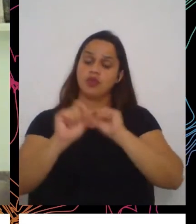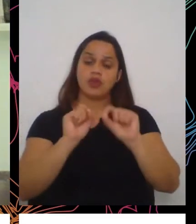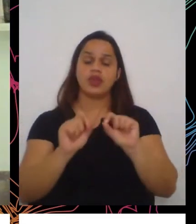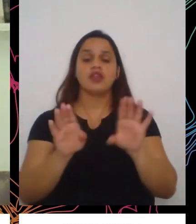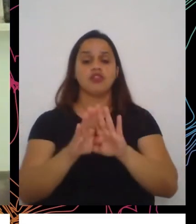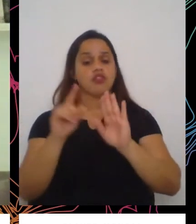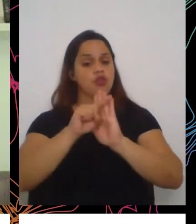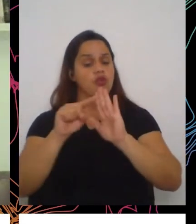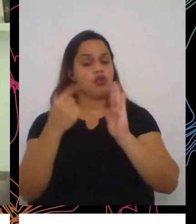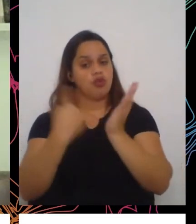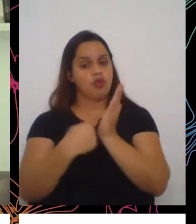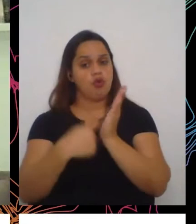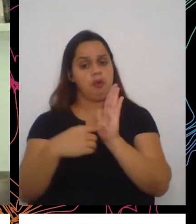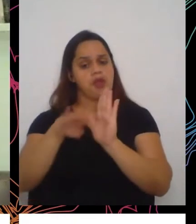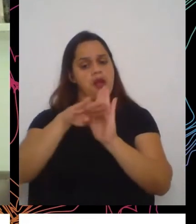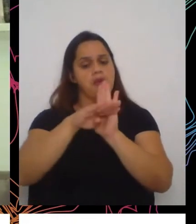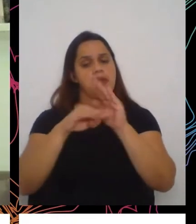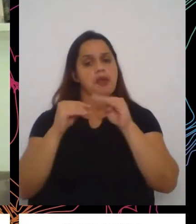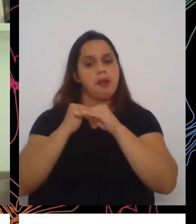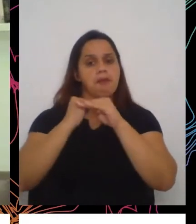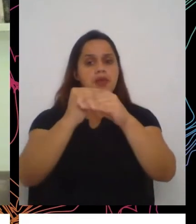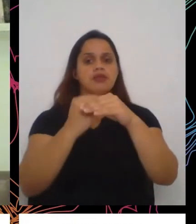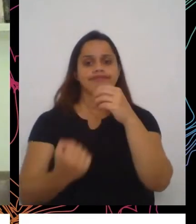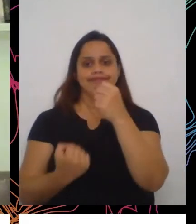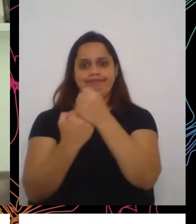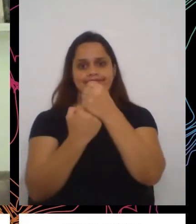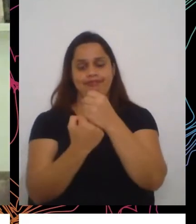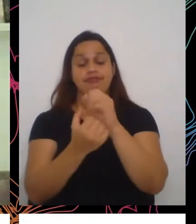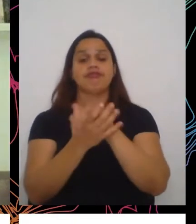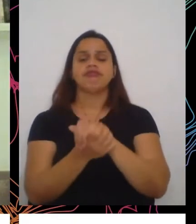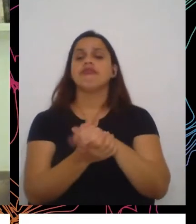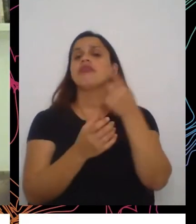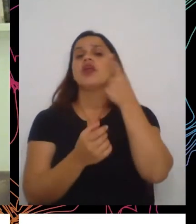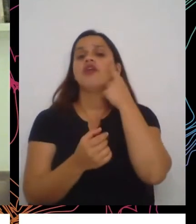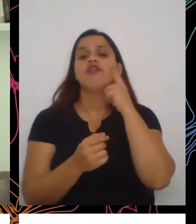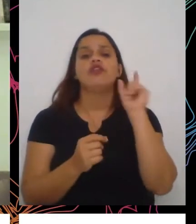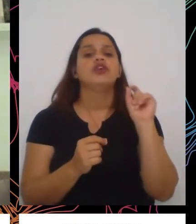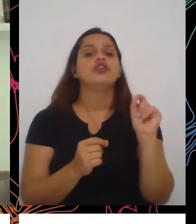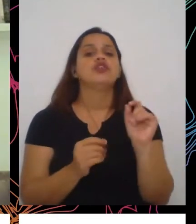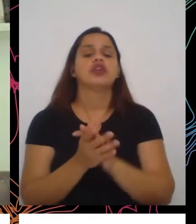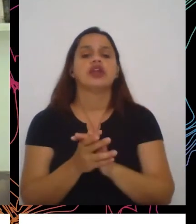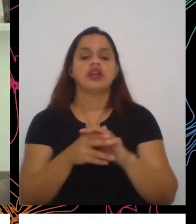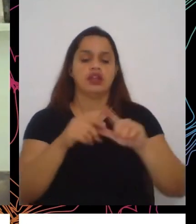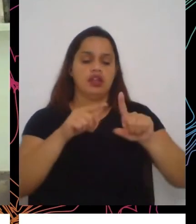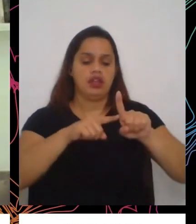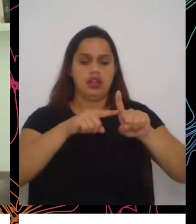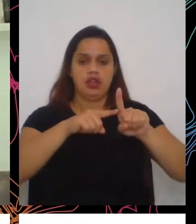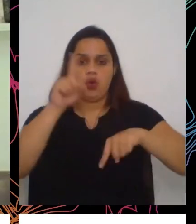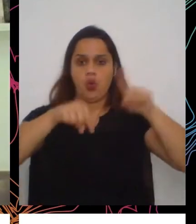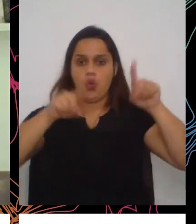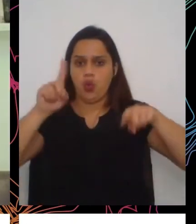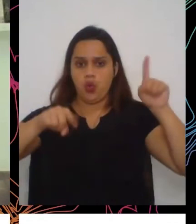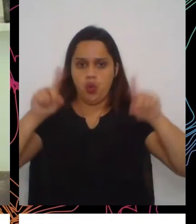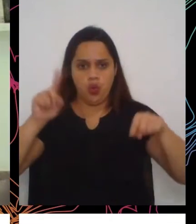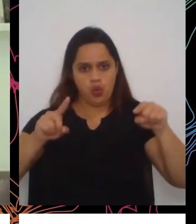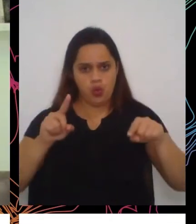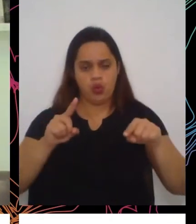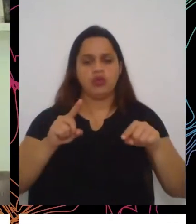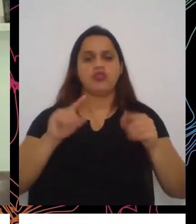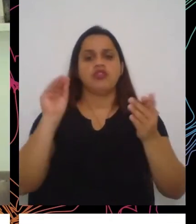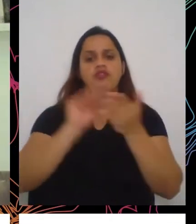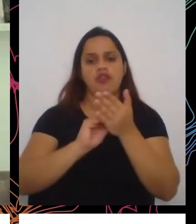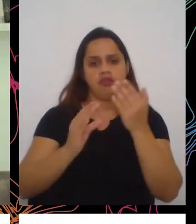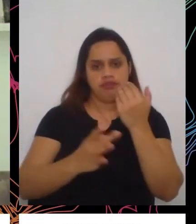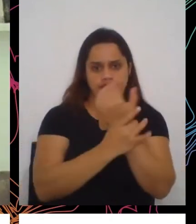apoio. E vejam que os níveis de insegurança alimentar, na época,